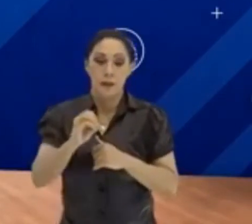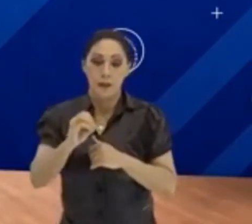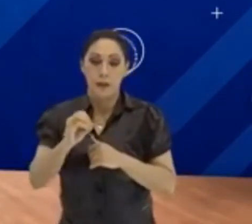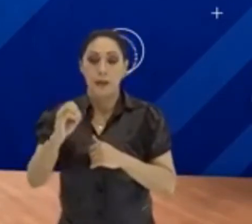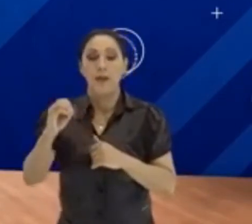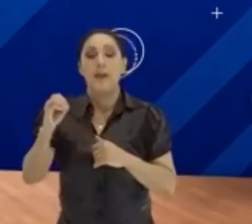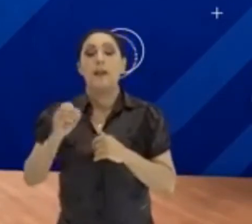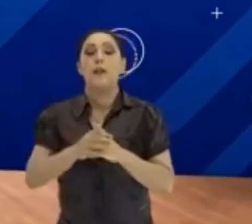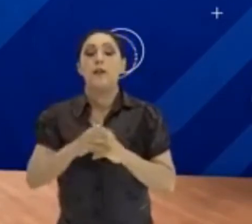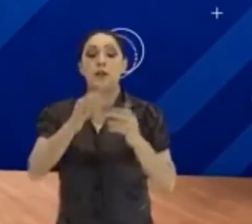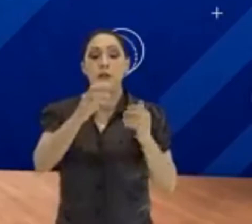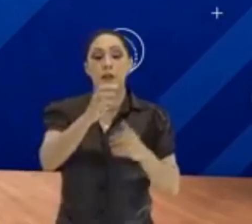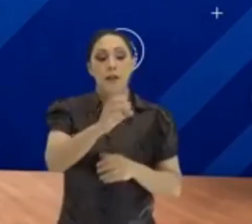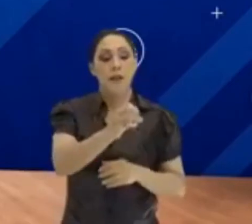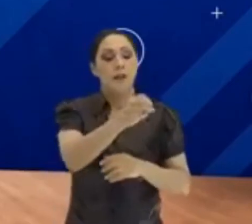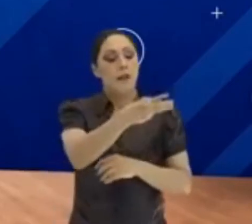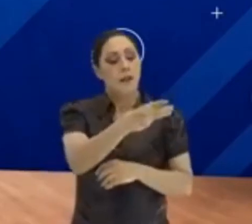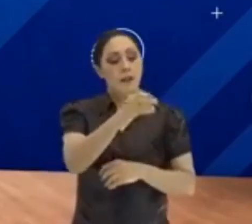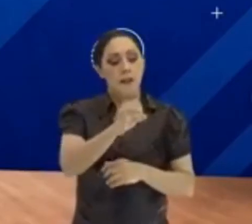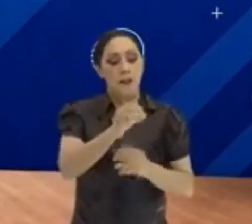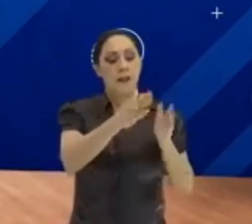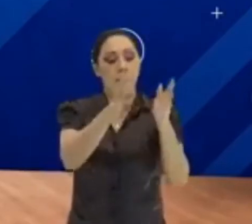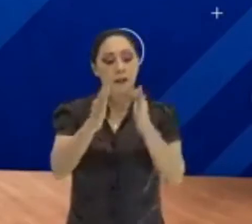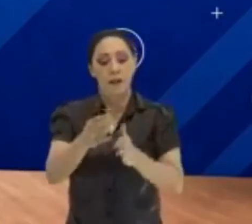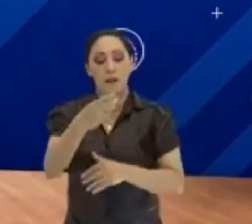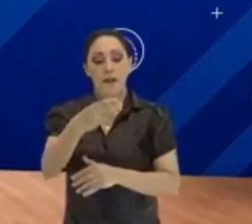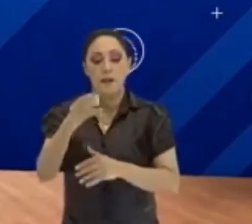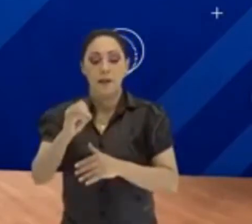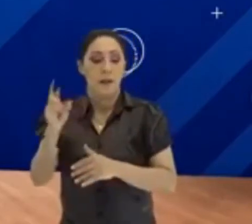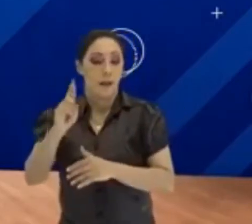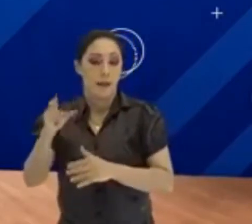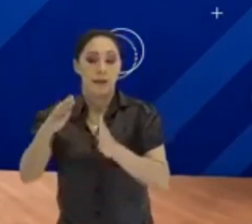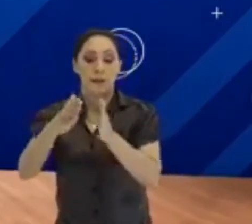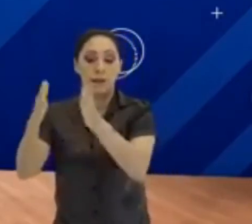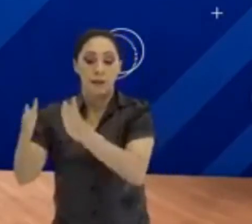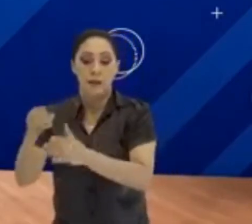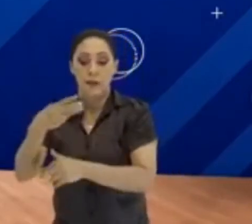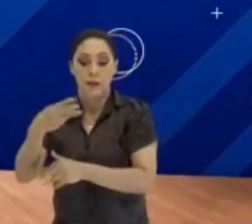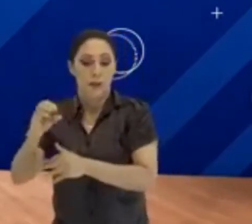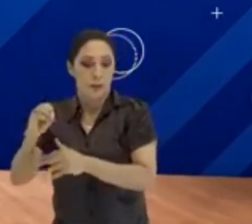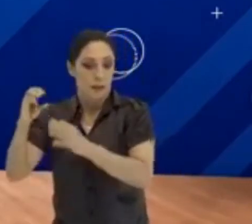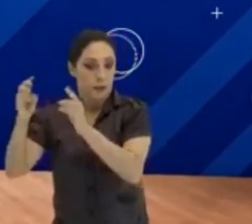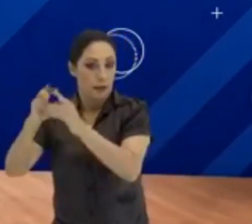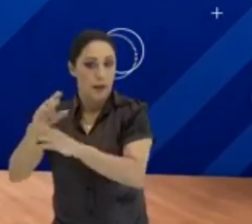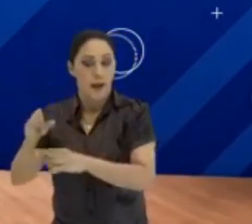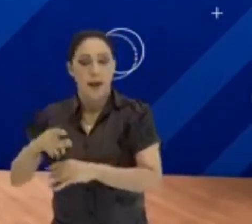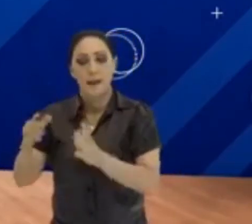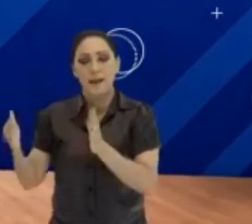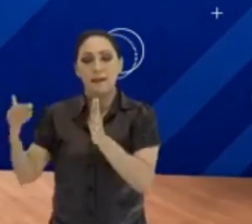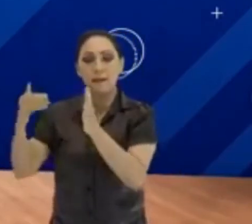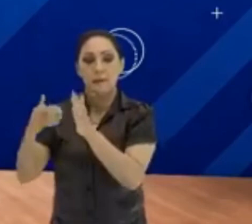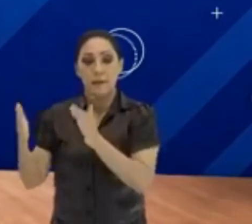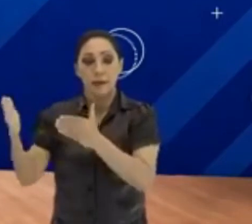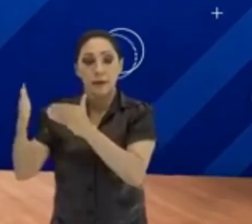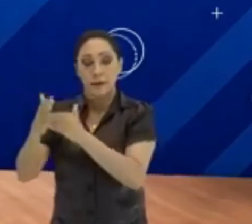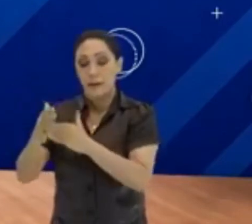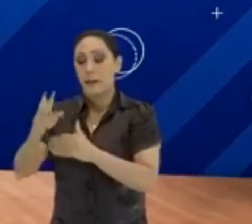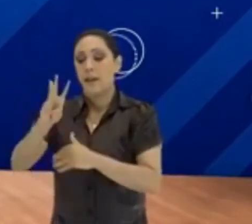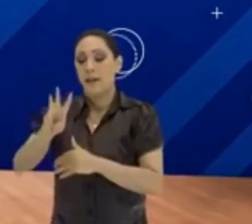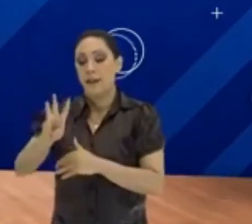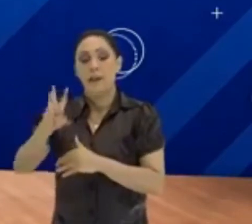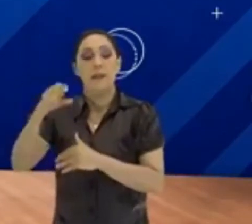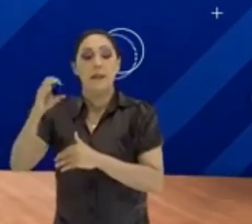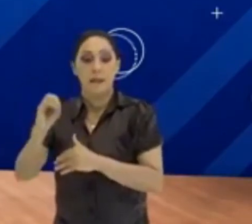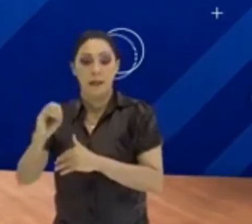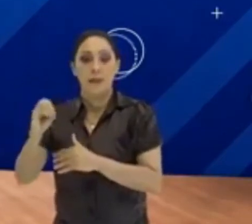primeiro mês, 30 reais no segundo, 30 reais no terceiro, 30 no quarto, 30 no quinto, até 30 reais, sempre o mesmo valor de